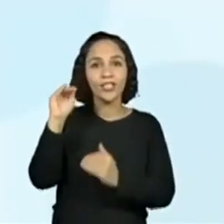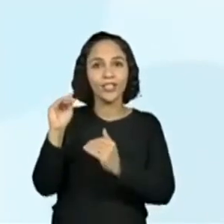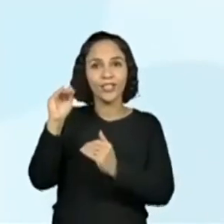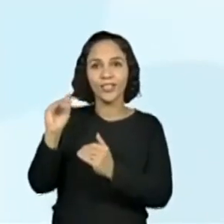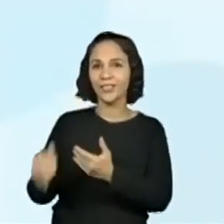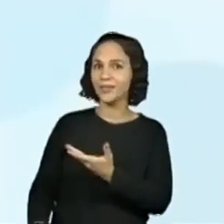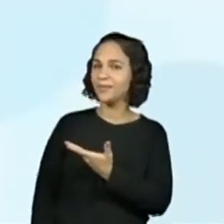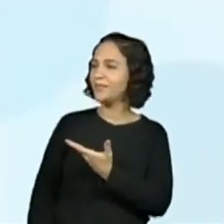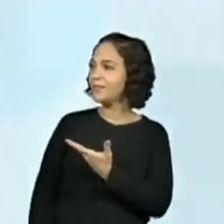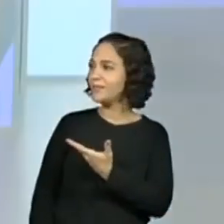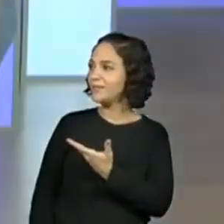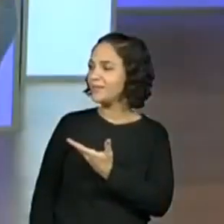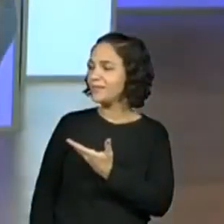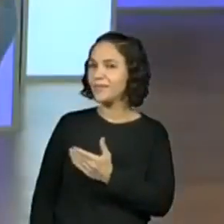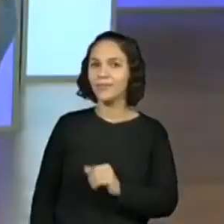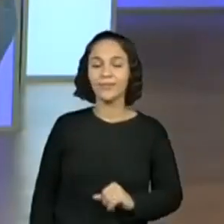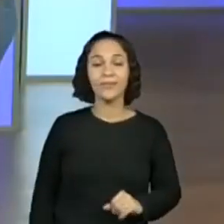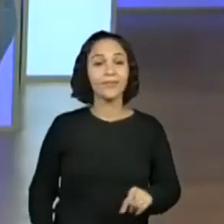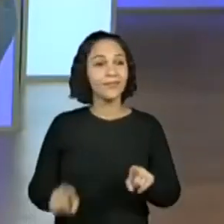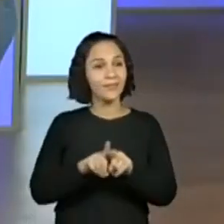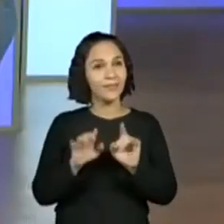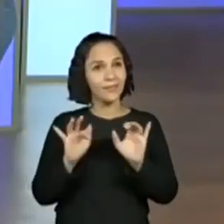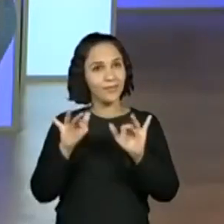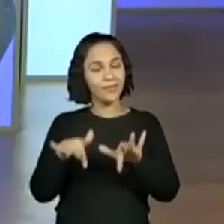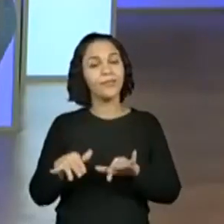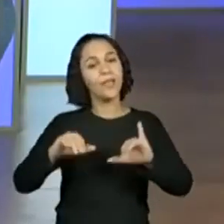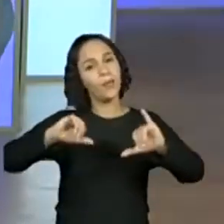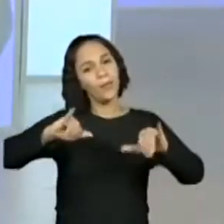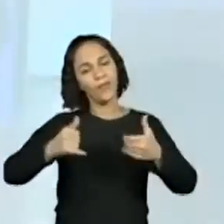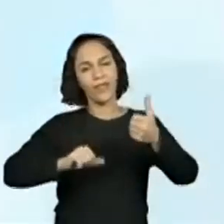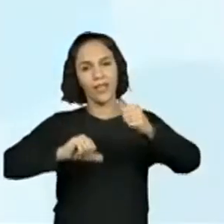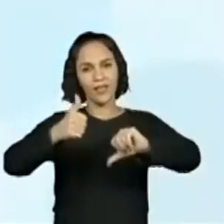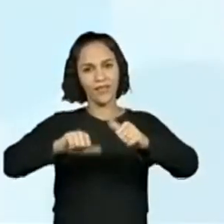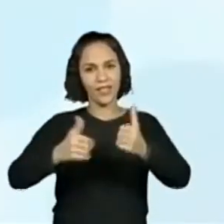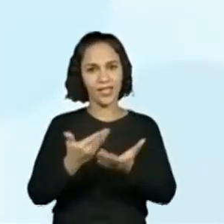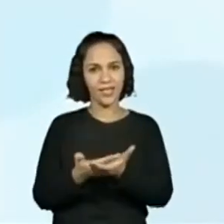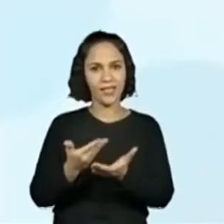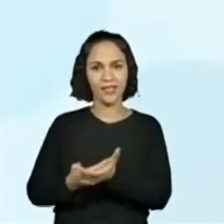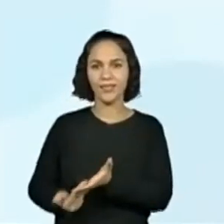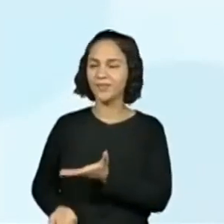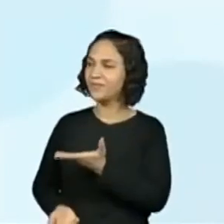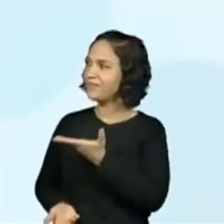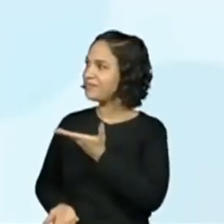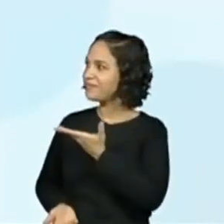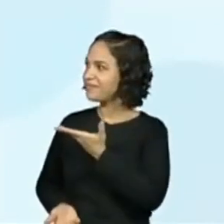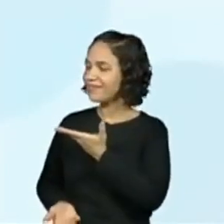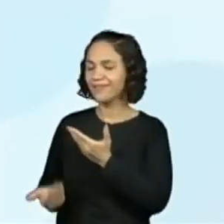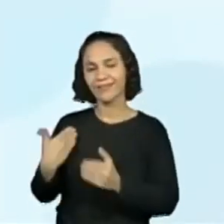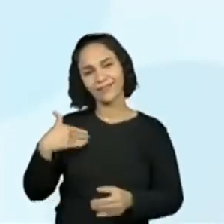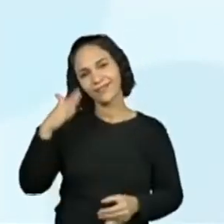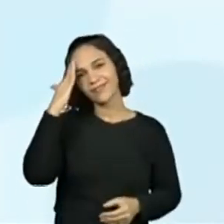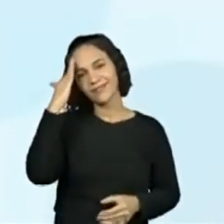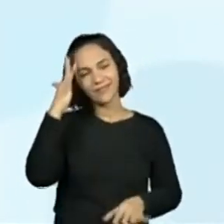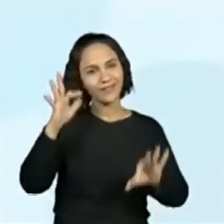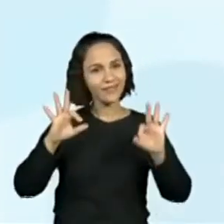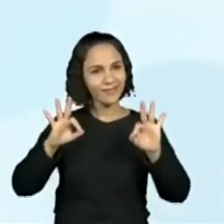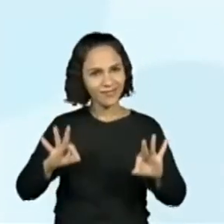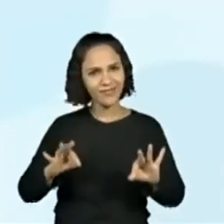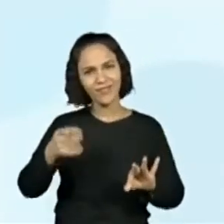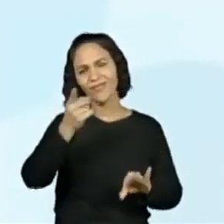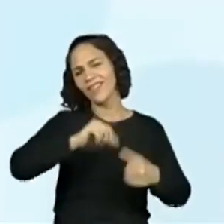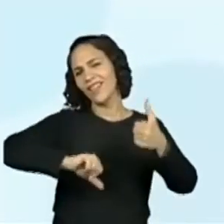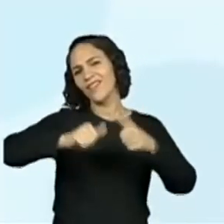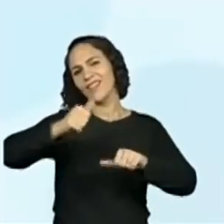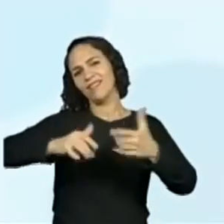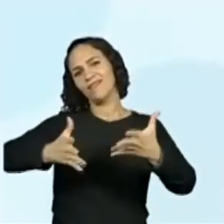coração. E pra finalizar, a gente tem a telinha de avaliação. Que eu tenho certeza que hoje vai ser super